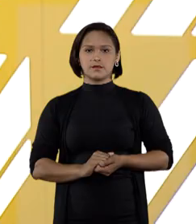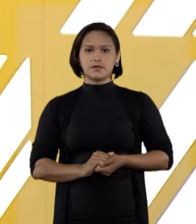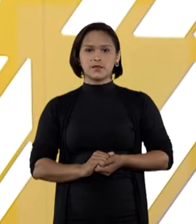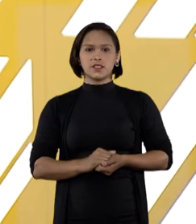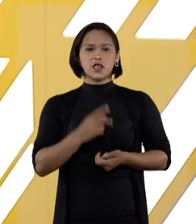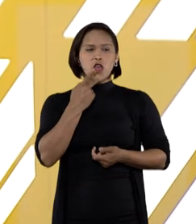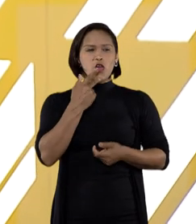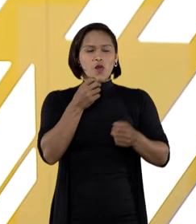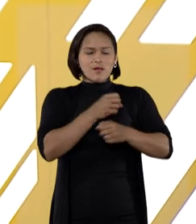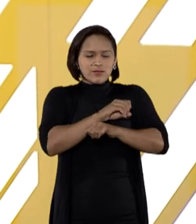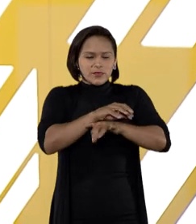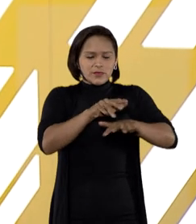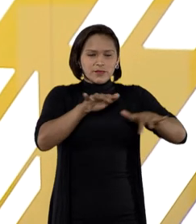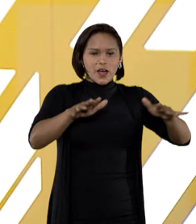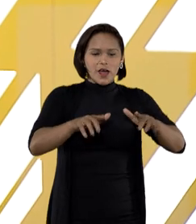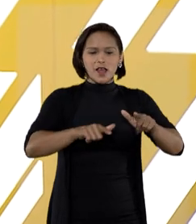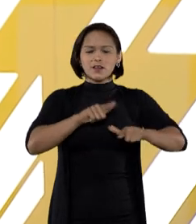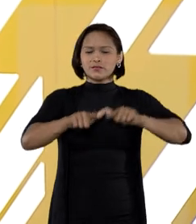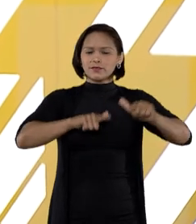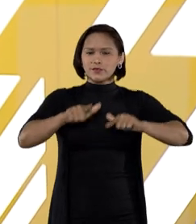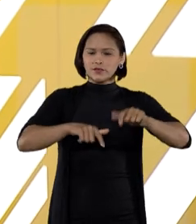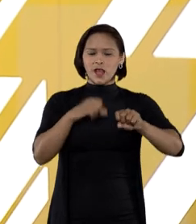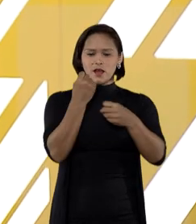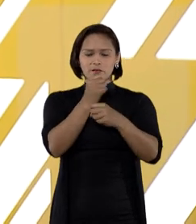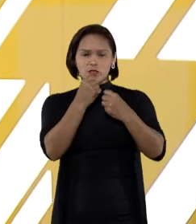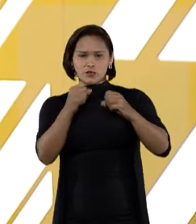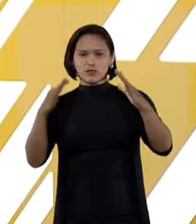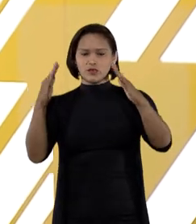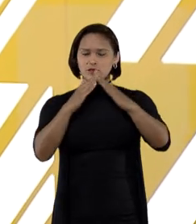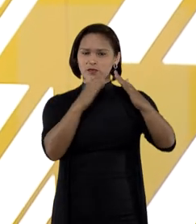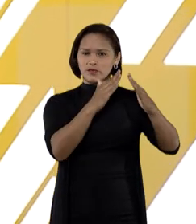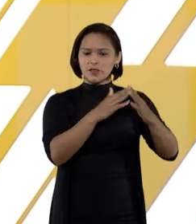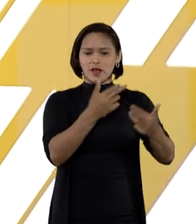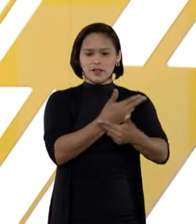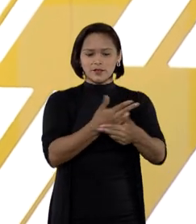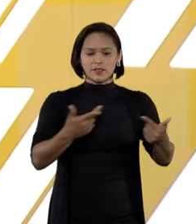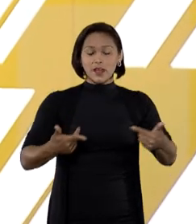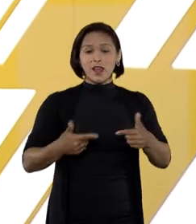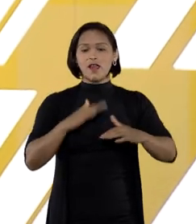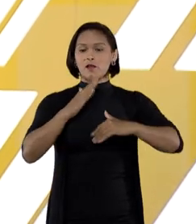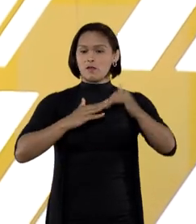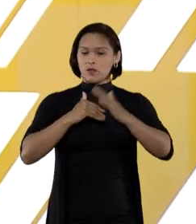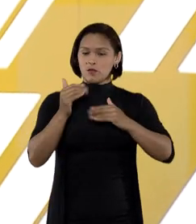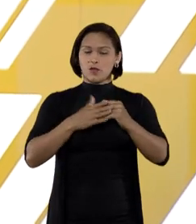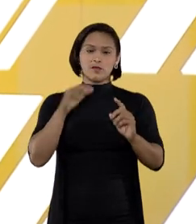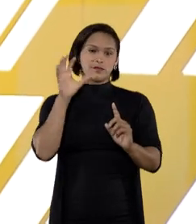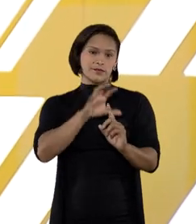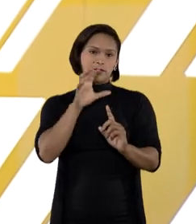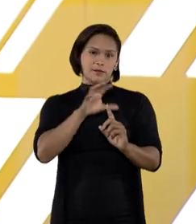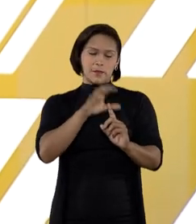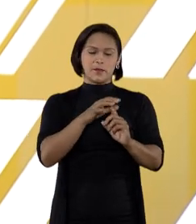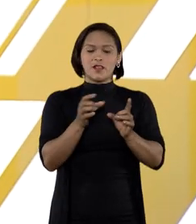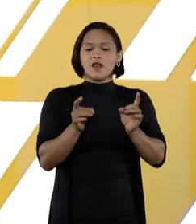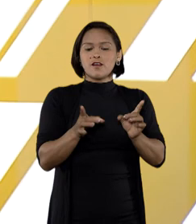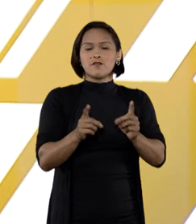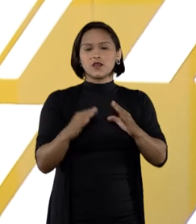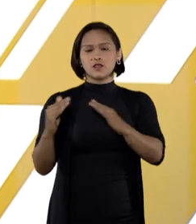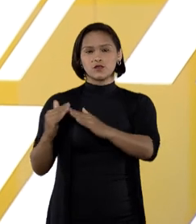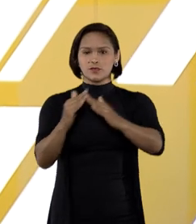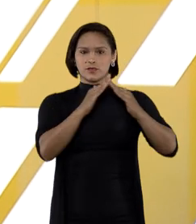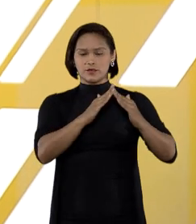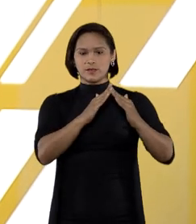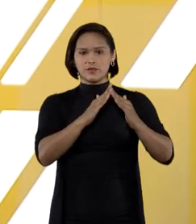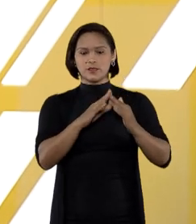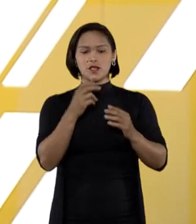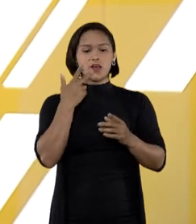Com a expansão da atividade da construção civil, uma das profissões diretamente impactadas é a de corretor de